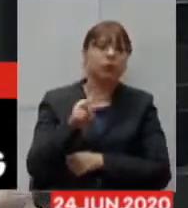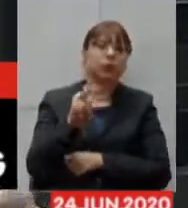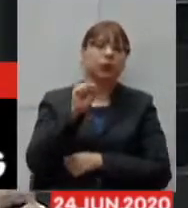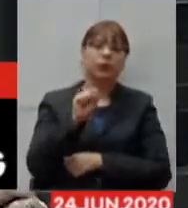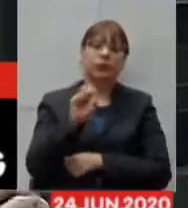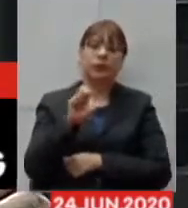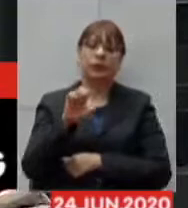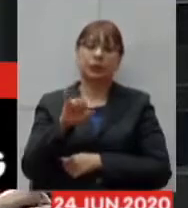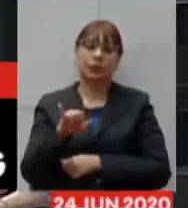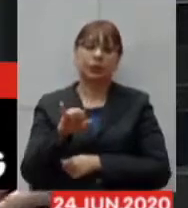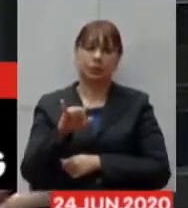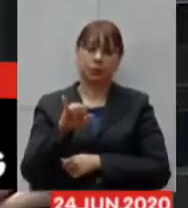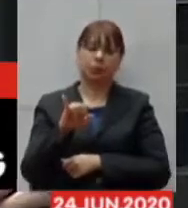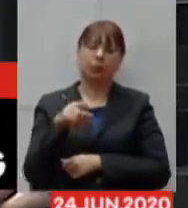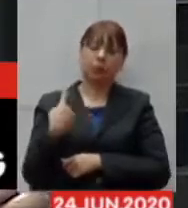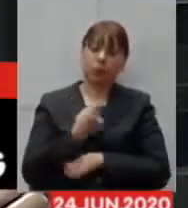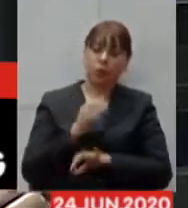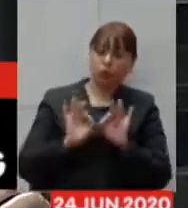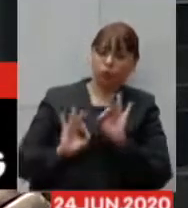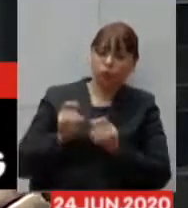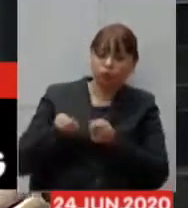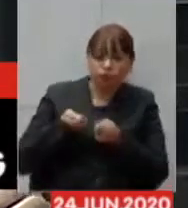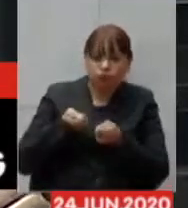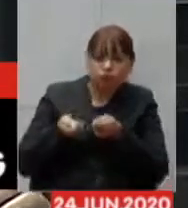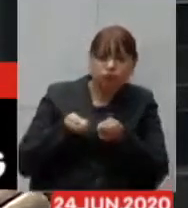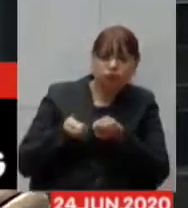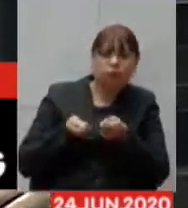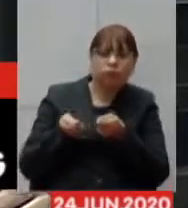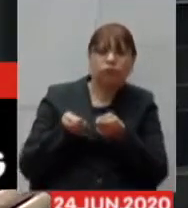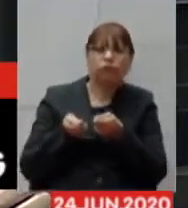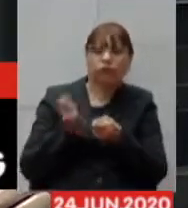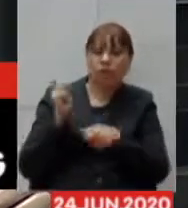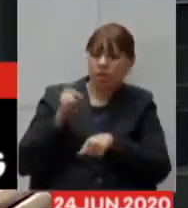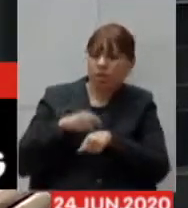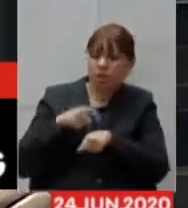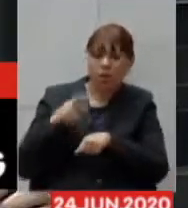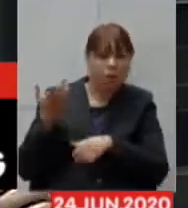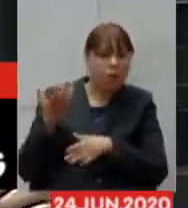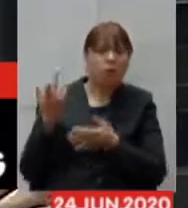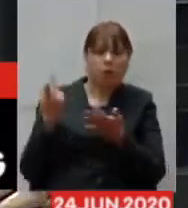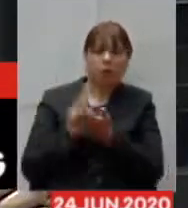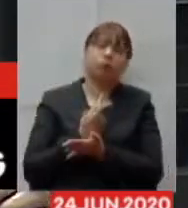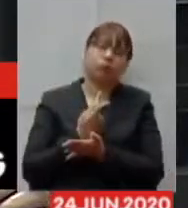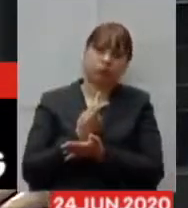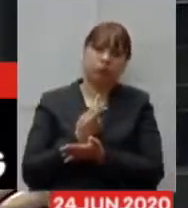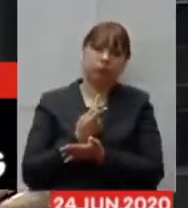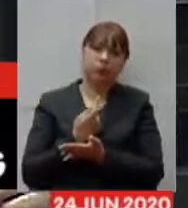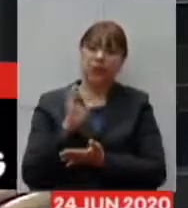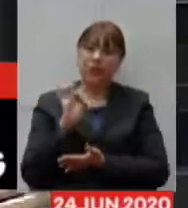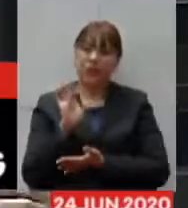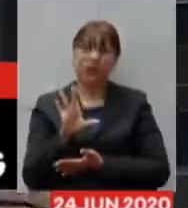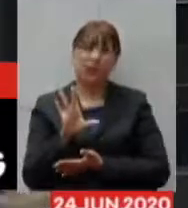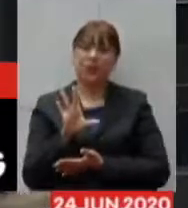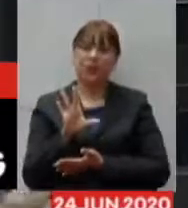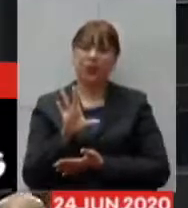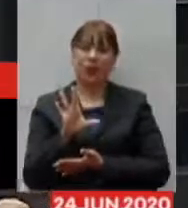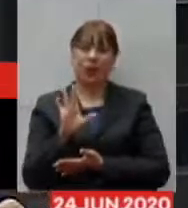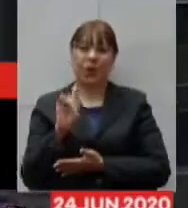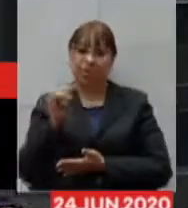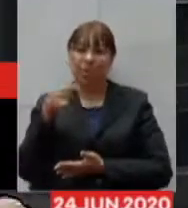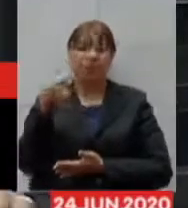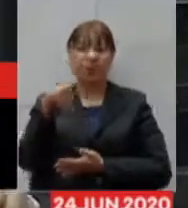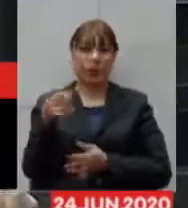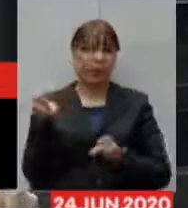o nosso controle, ele é feito em tempo real, e não apenas após